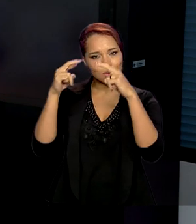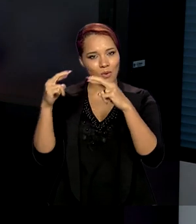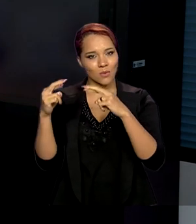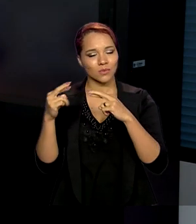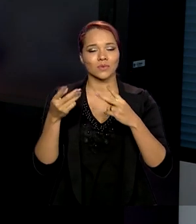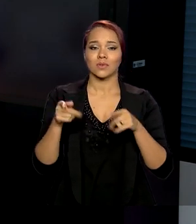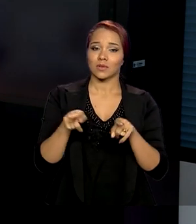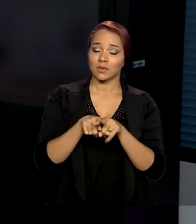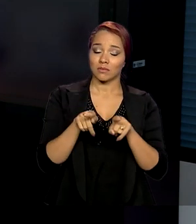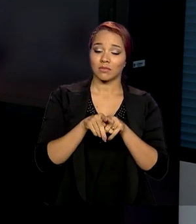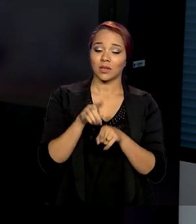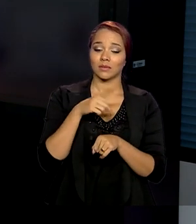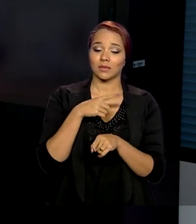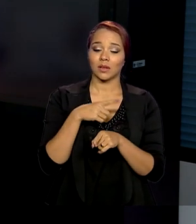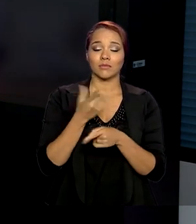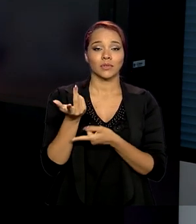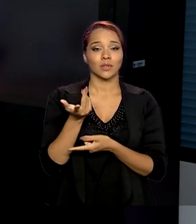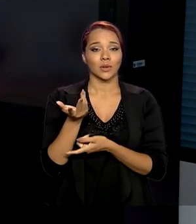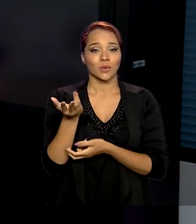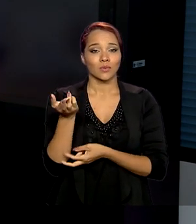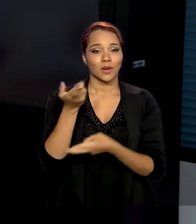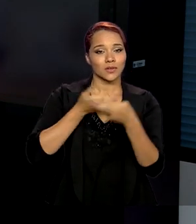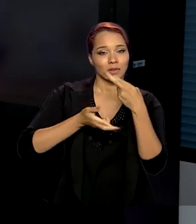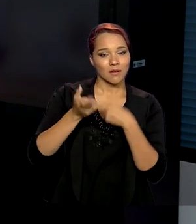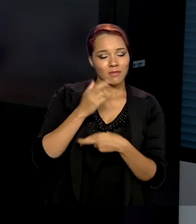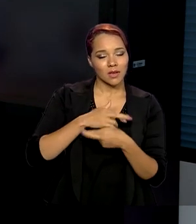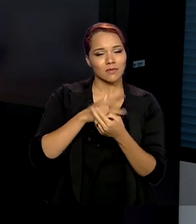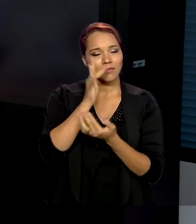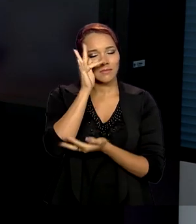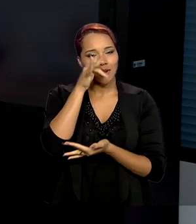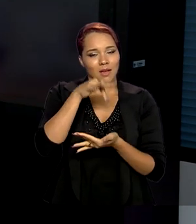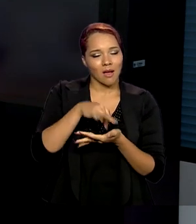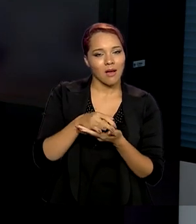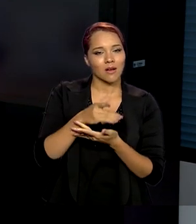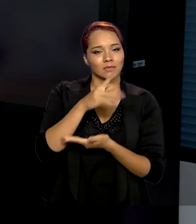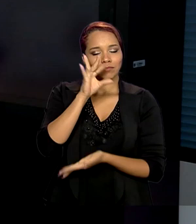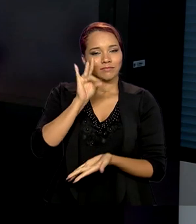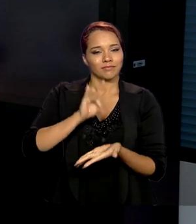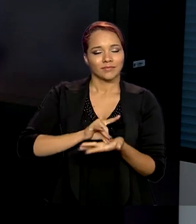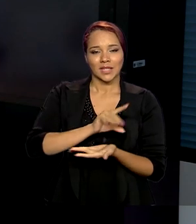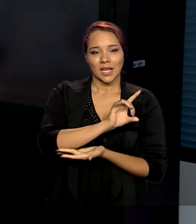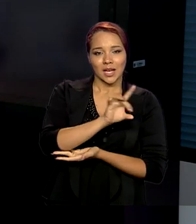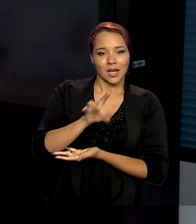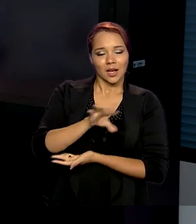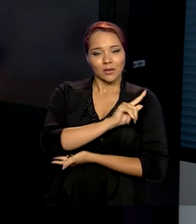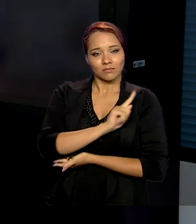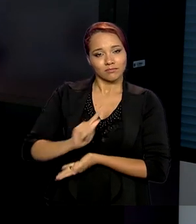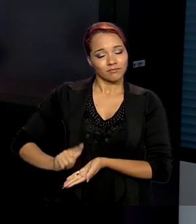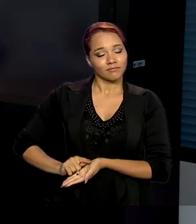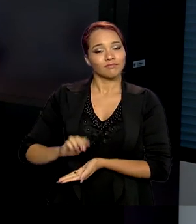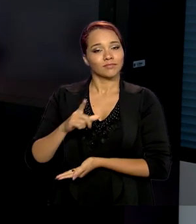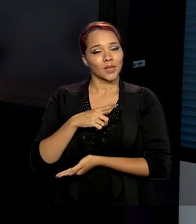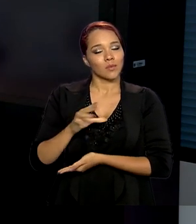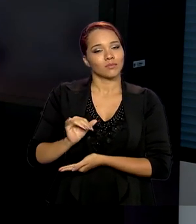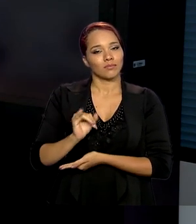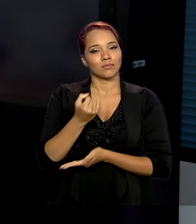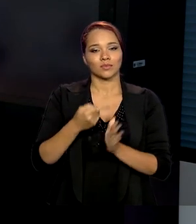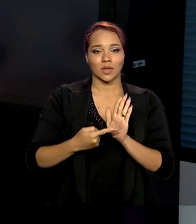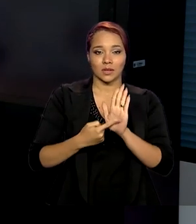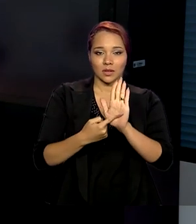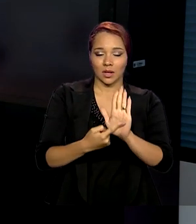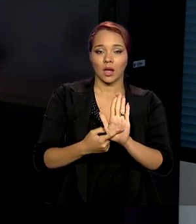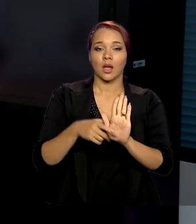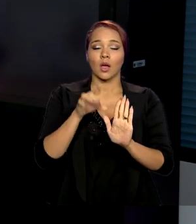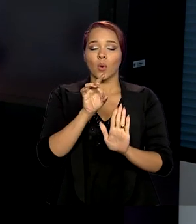acima de tudo um relacionamento leal e sincero, onde cada um dos governadores teve oportunidade de apresentar as suas